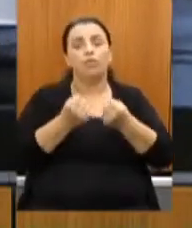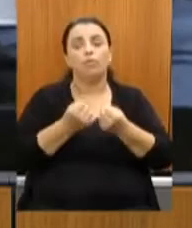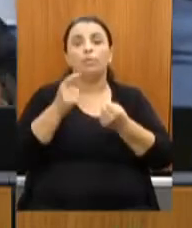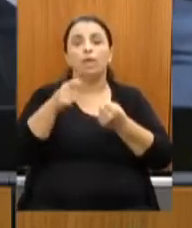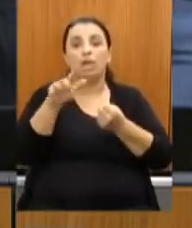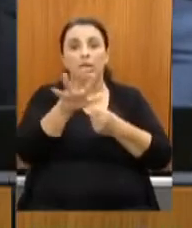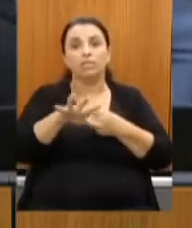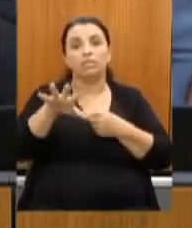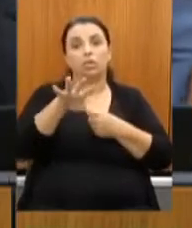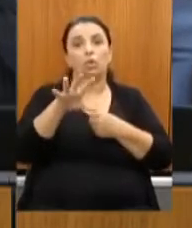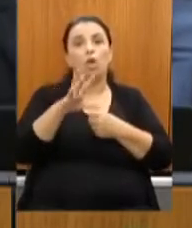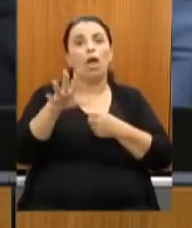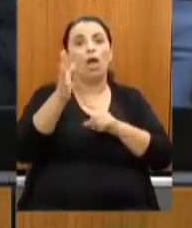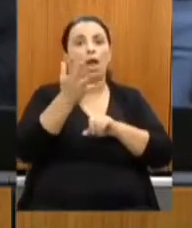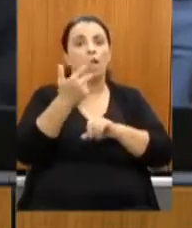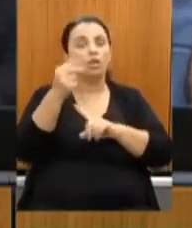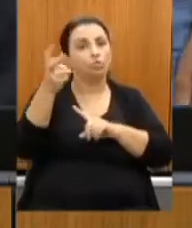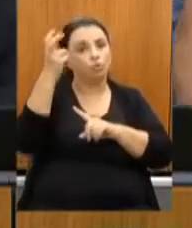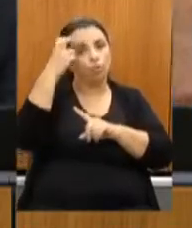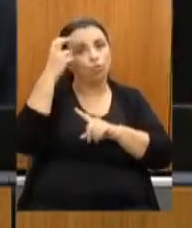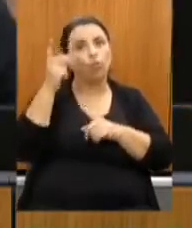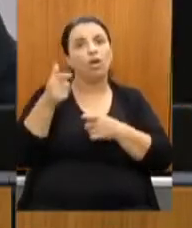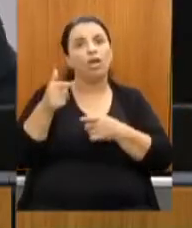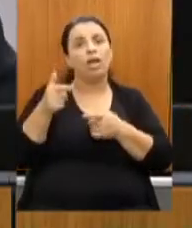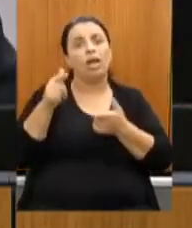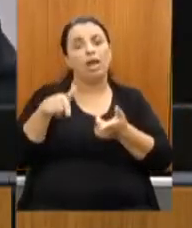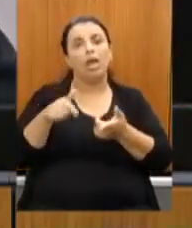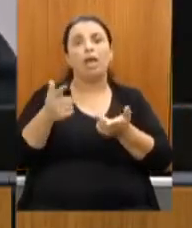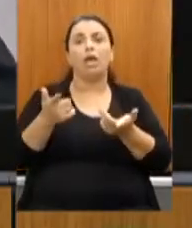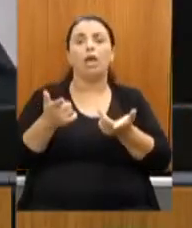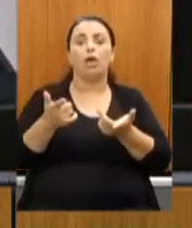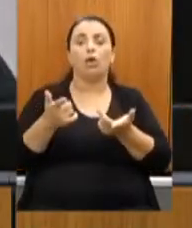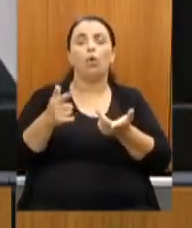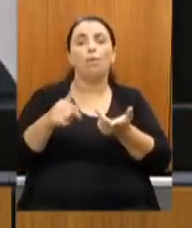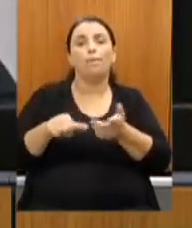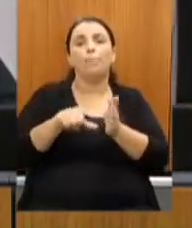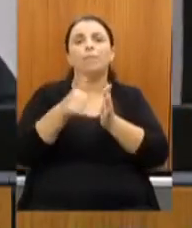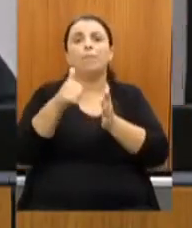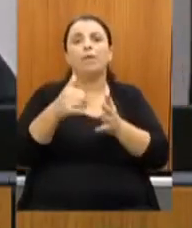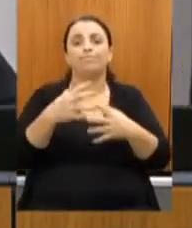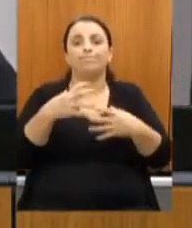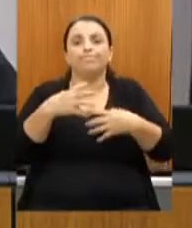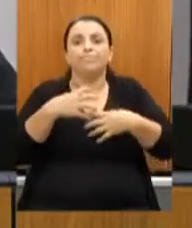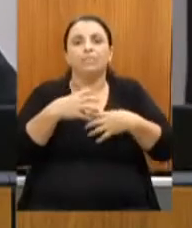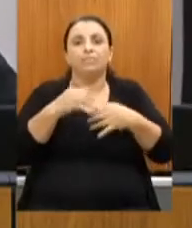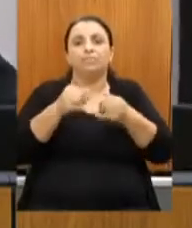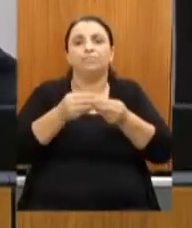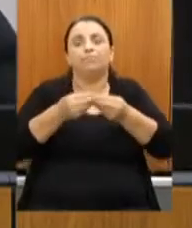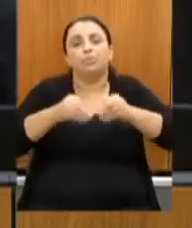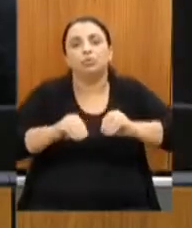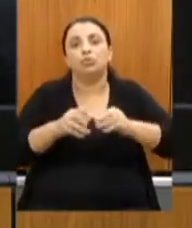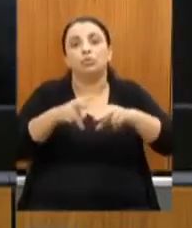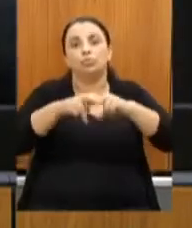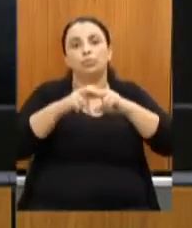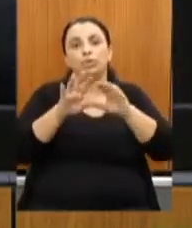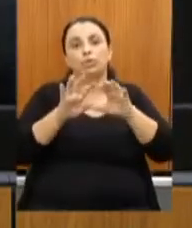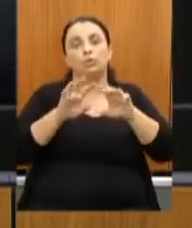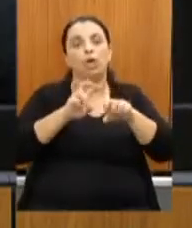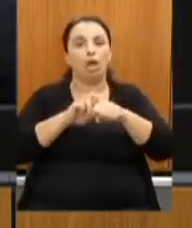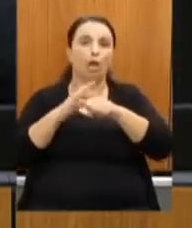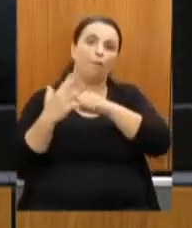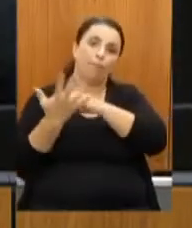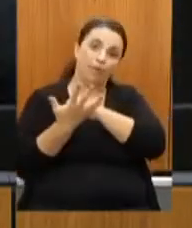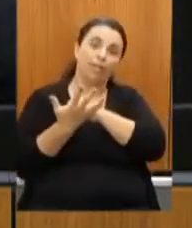o setor, conforme o secretário colocou, primeiro a sentir os impactos negativos da pandemia e, com certeza,